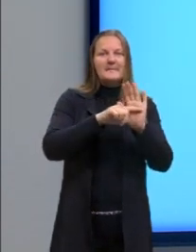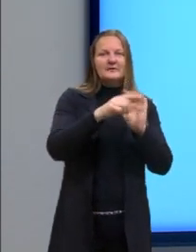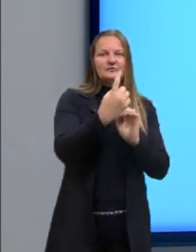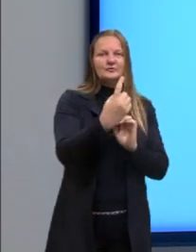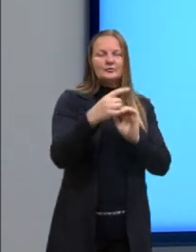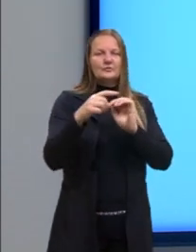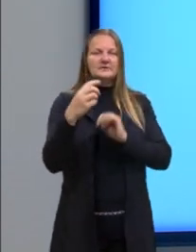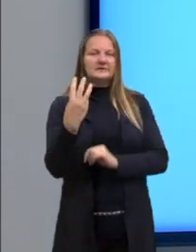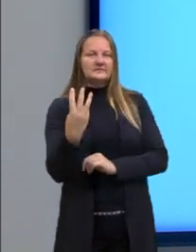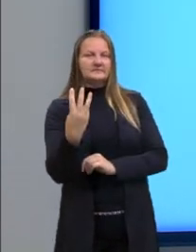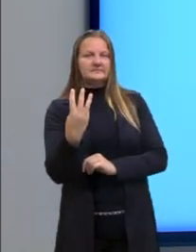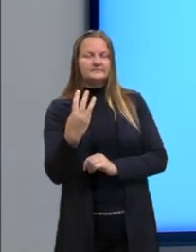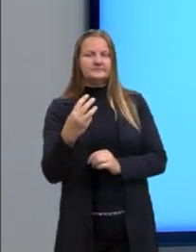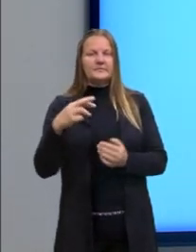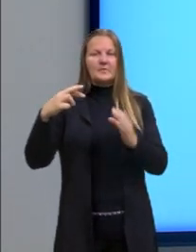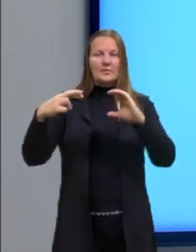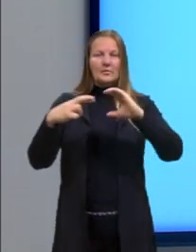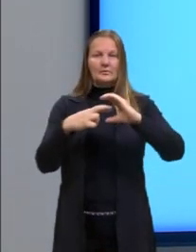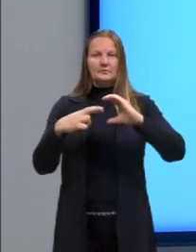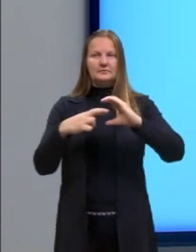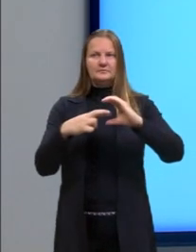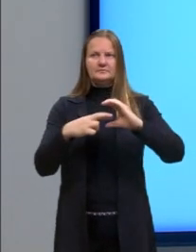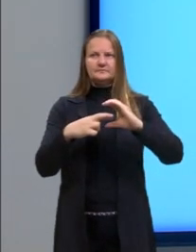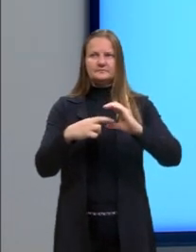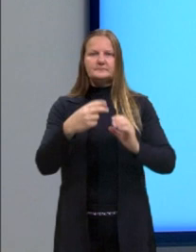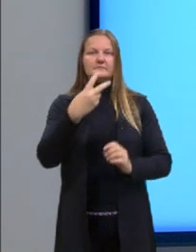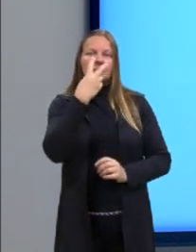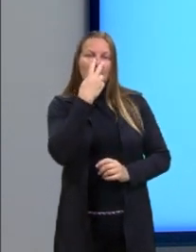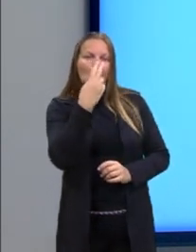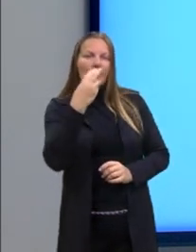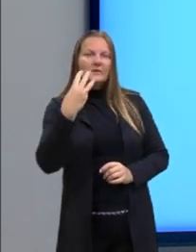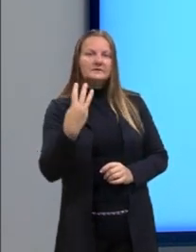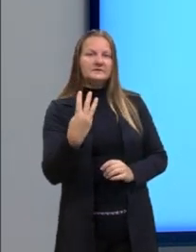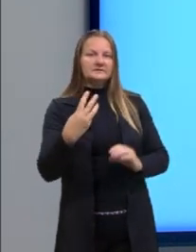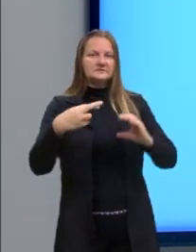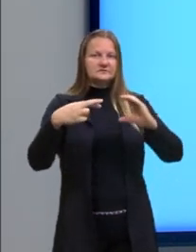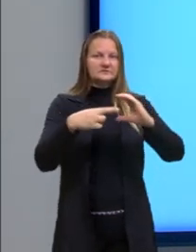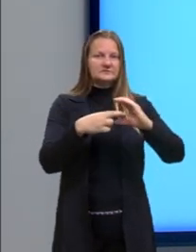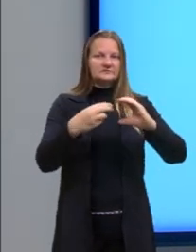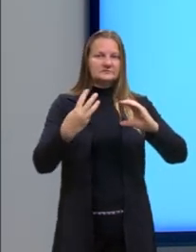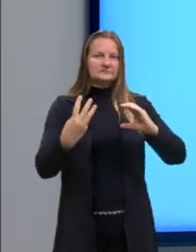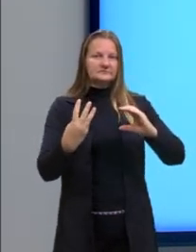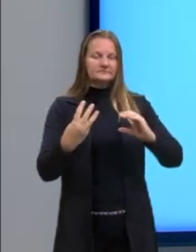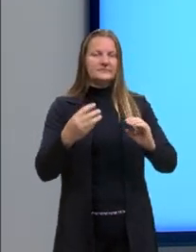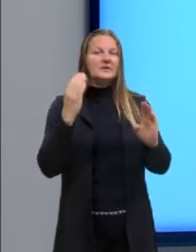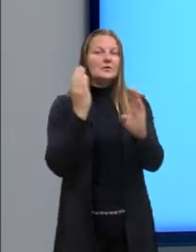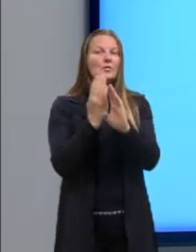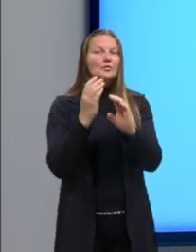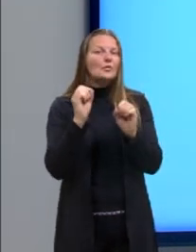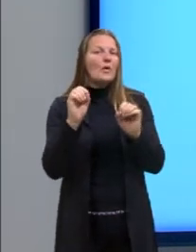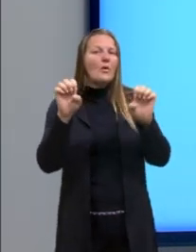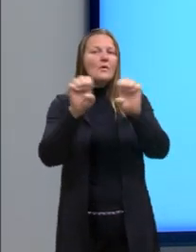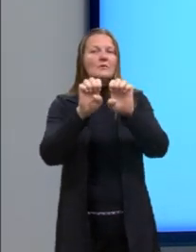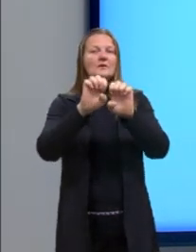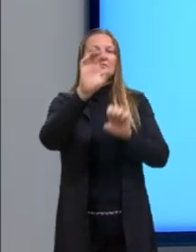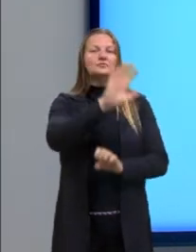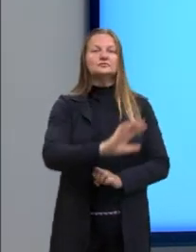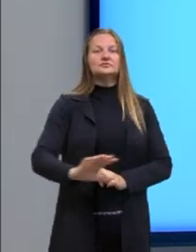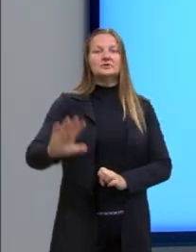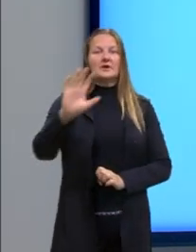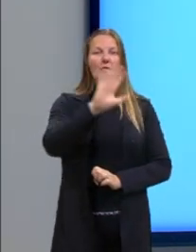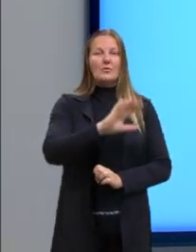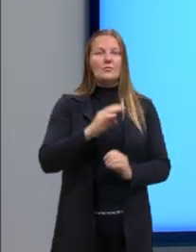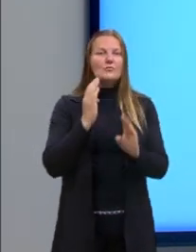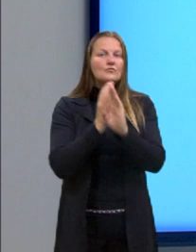e o raio, o r, vai ser igual a 3. Encontre sua equação geral. Então,